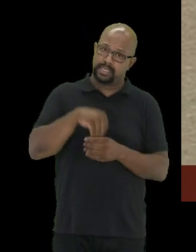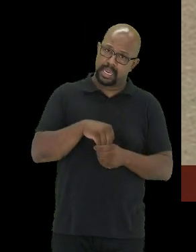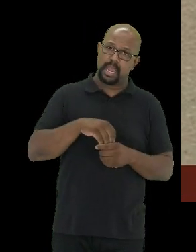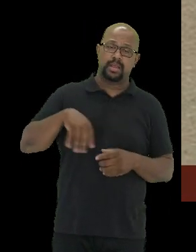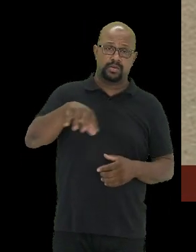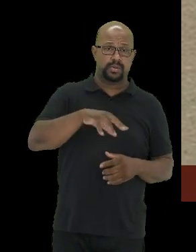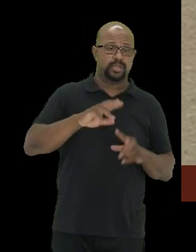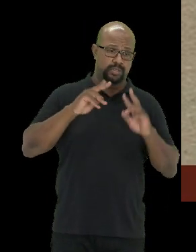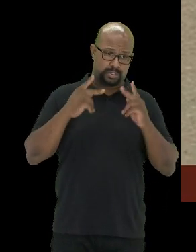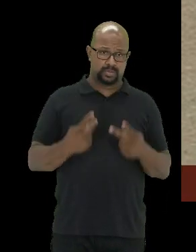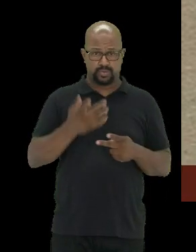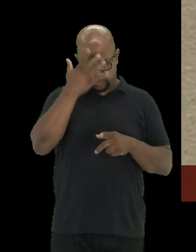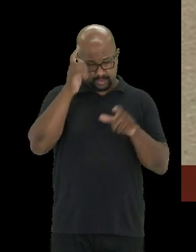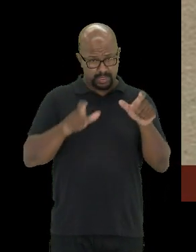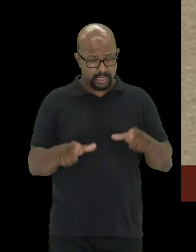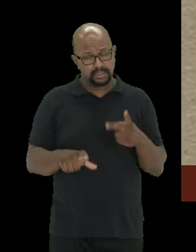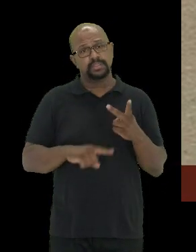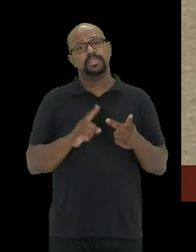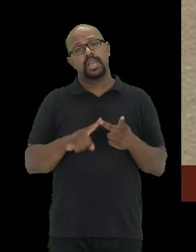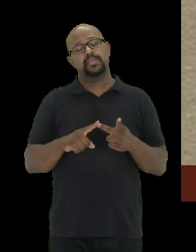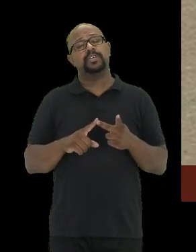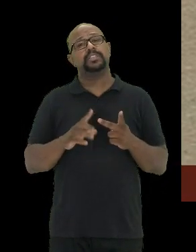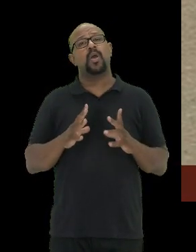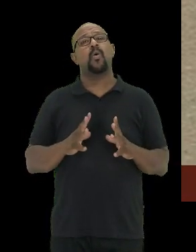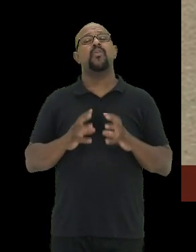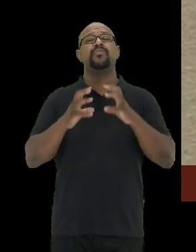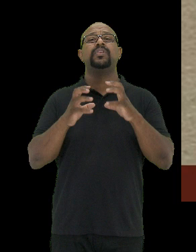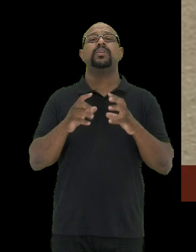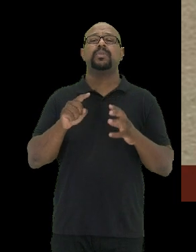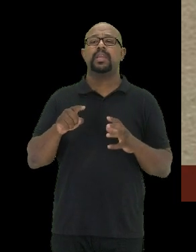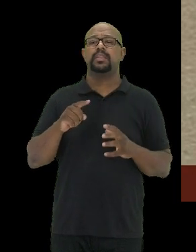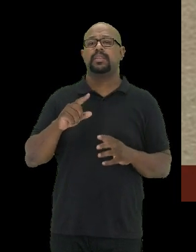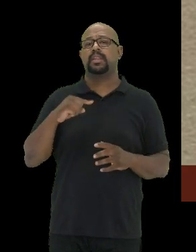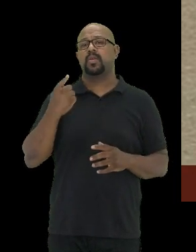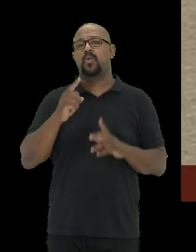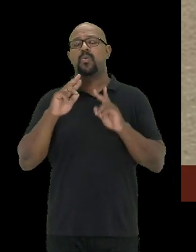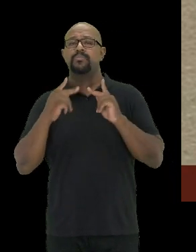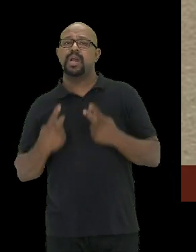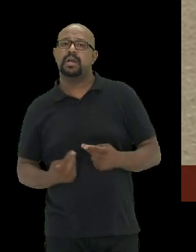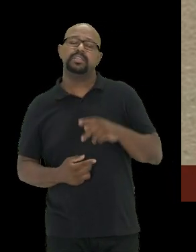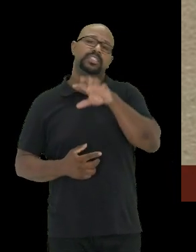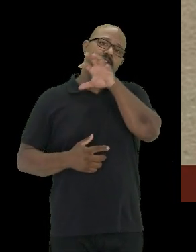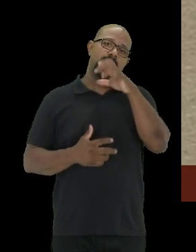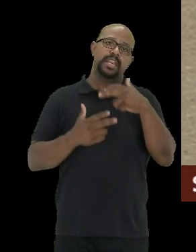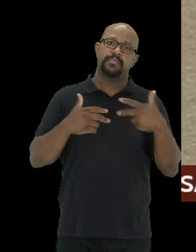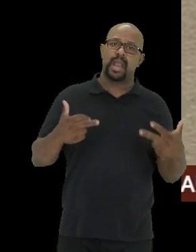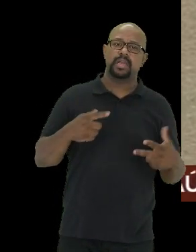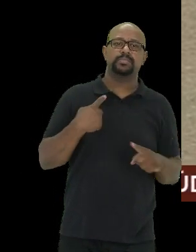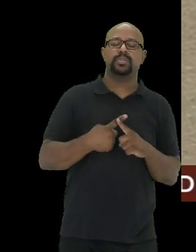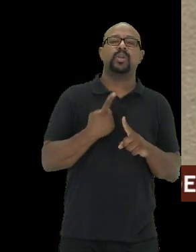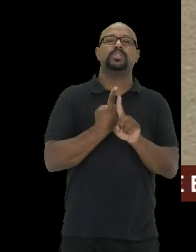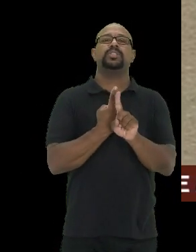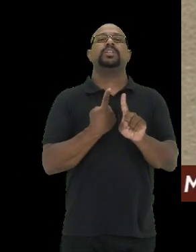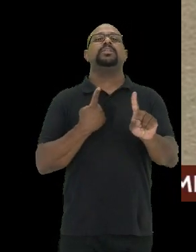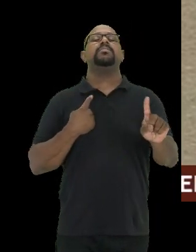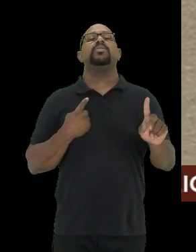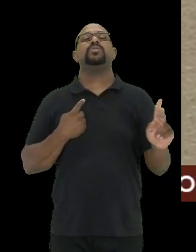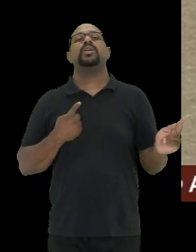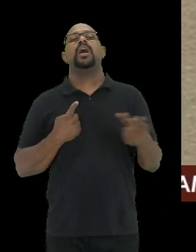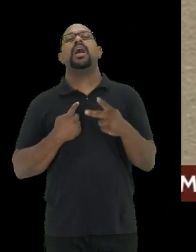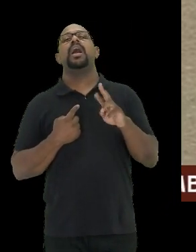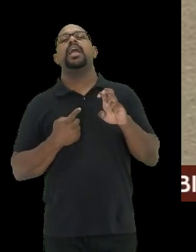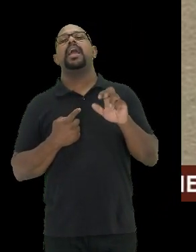espécies? Obviamente. e muitas vezes é um conflito entre outras espécies, justamente por esse nosso distanciamento de algumas realidades,